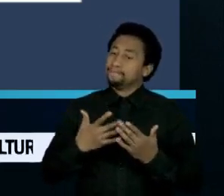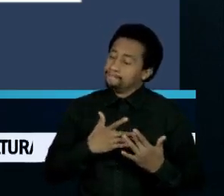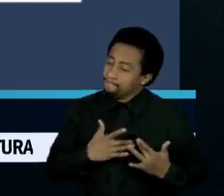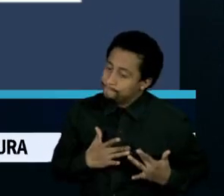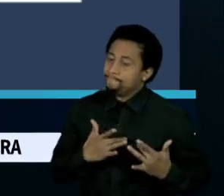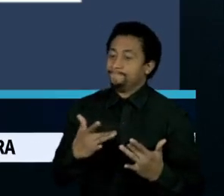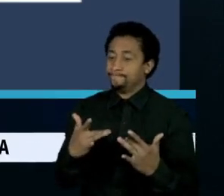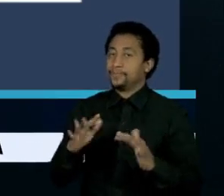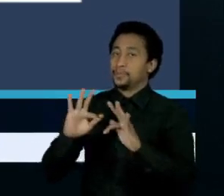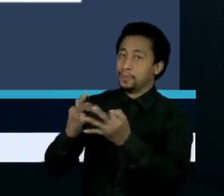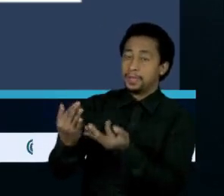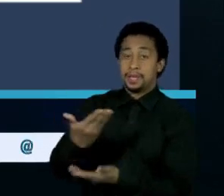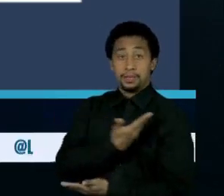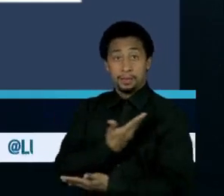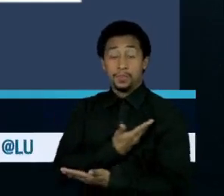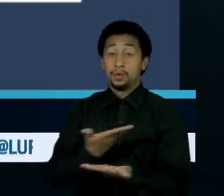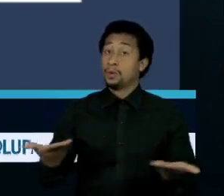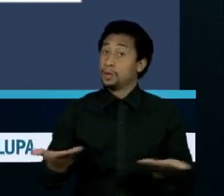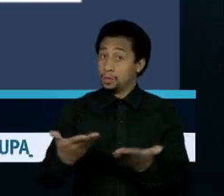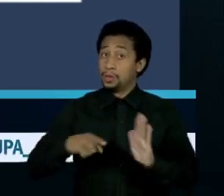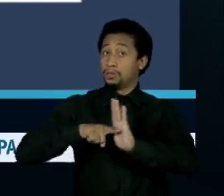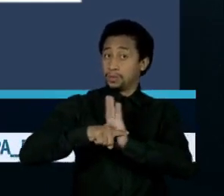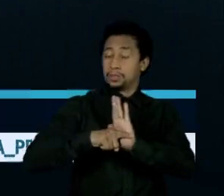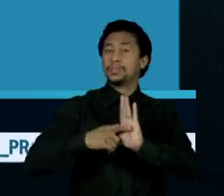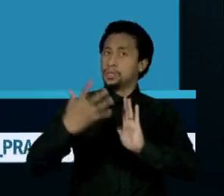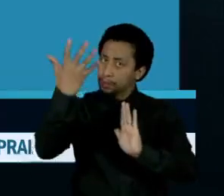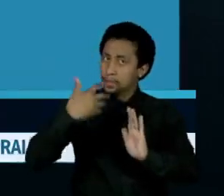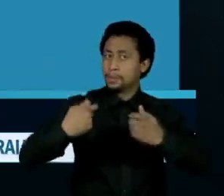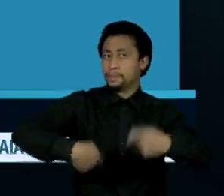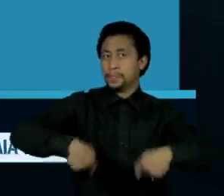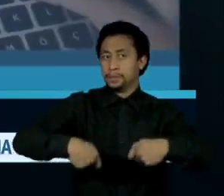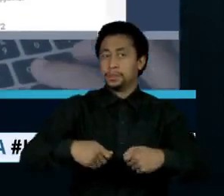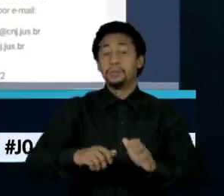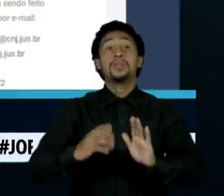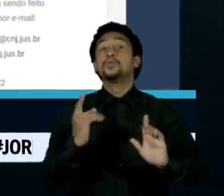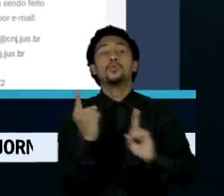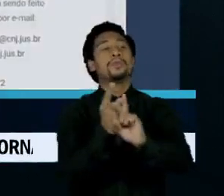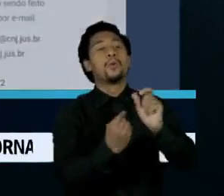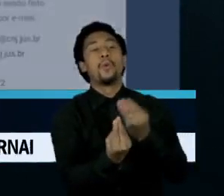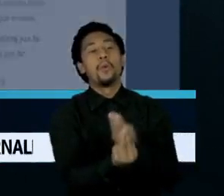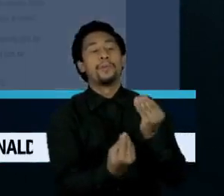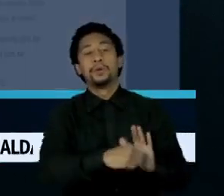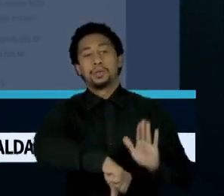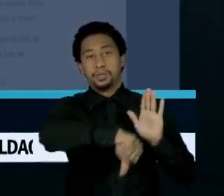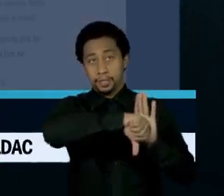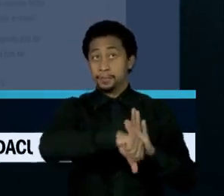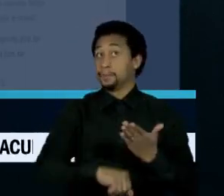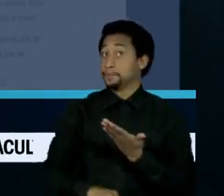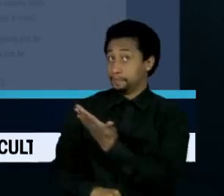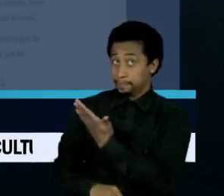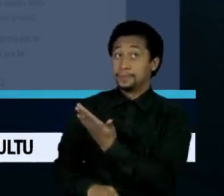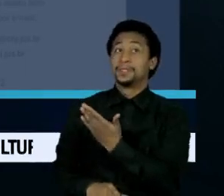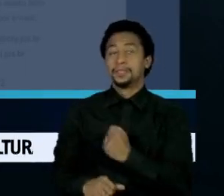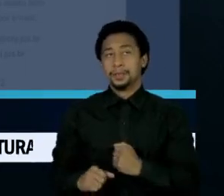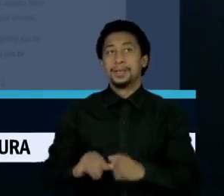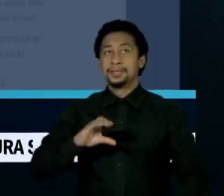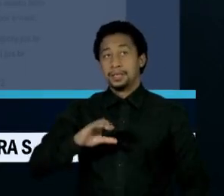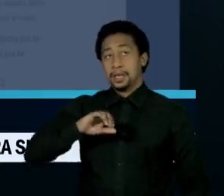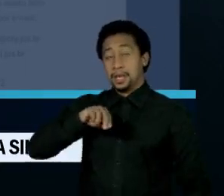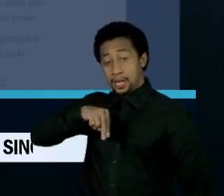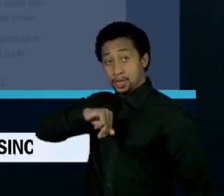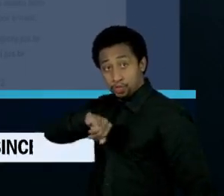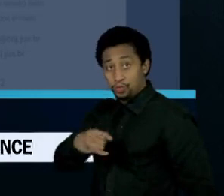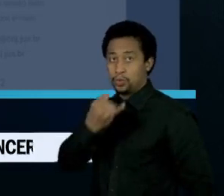que o que se exige agora é uma rigorosa investigação do crime. O presidente do Supremo Tribunal Federal e do Conselho Nacional de Justiça,